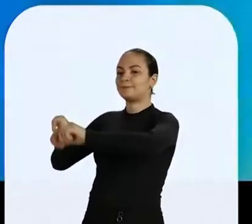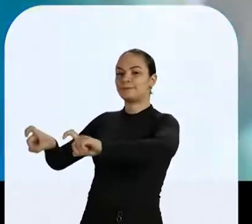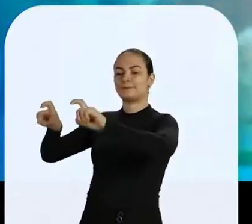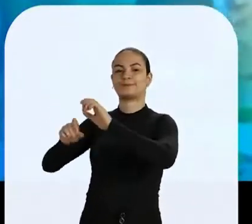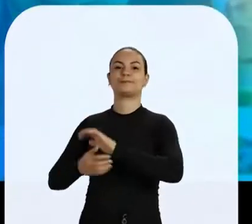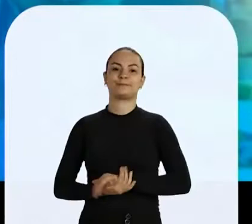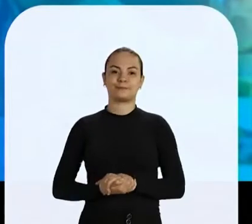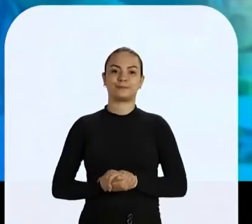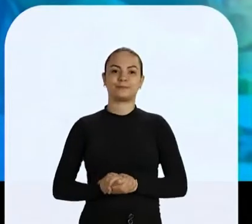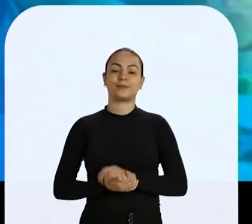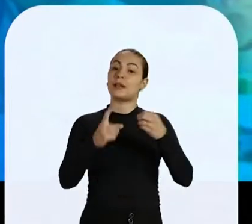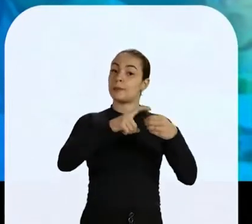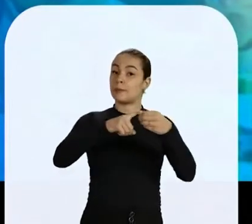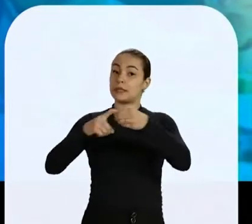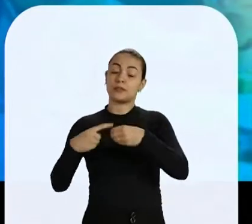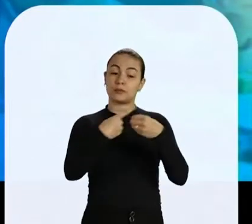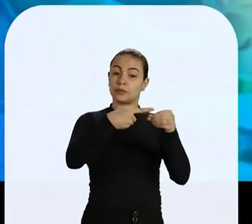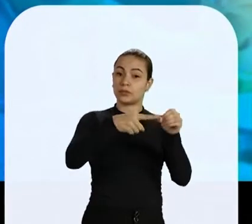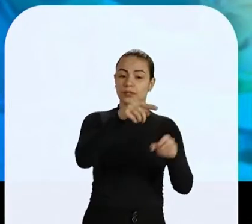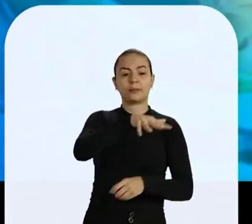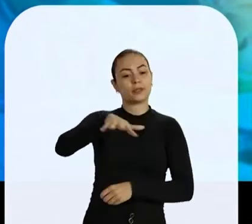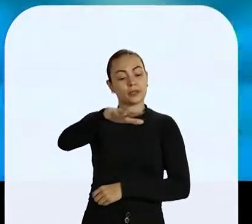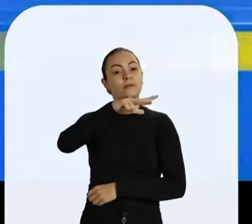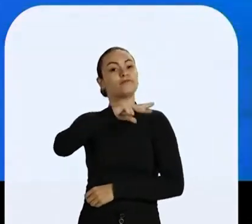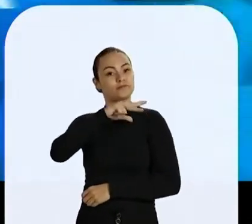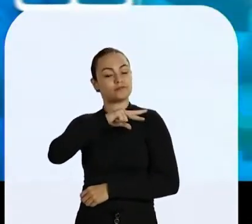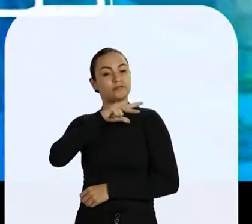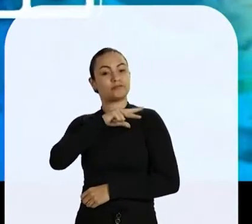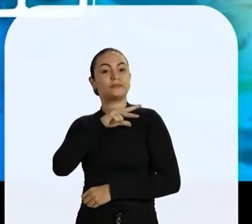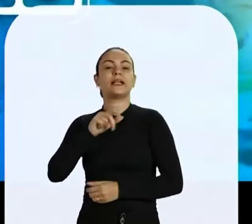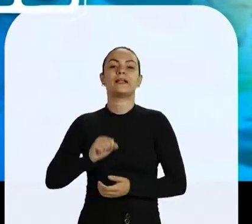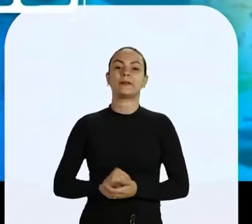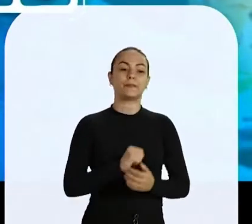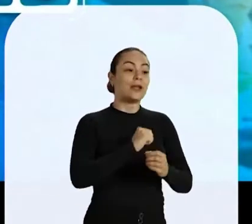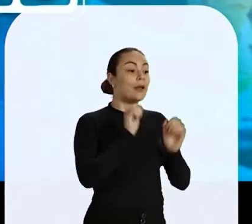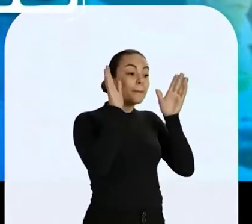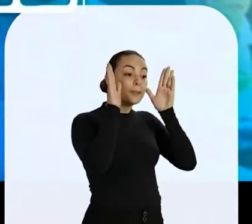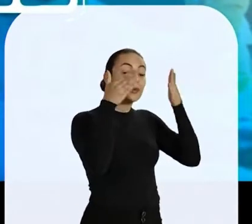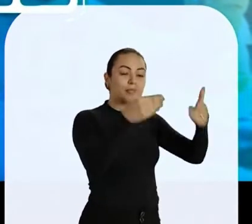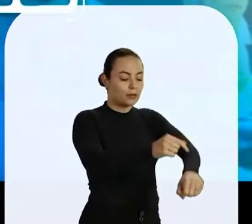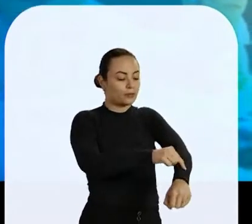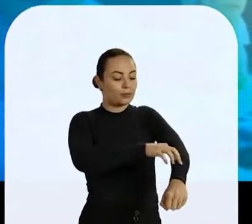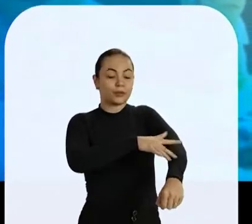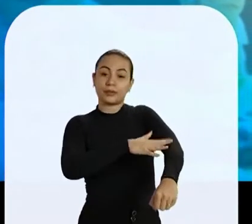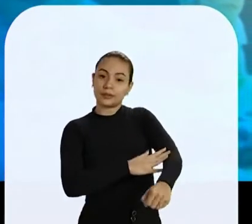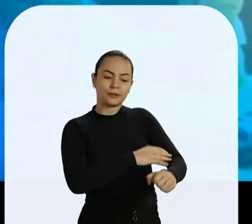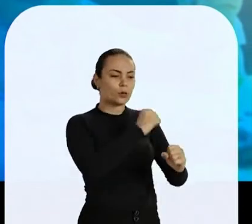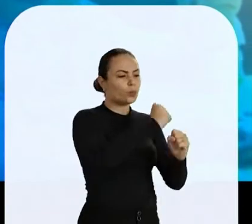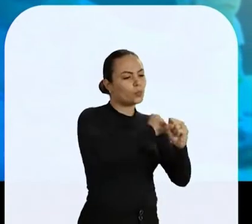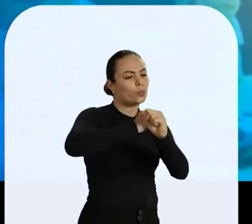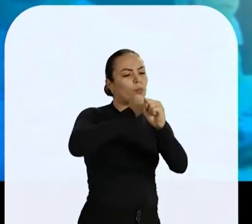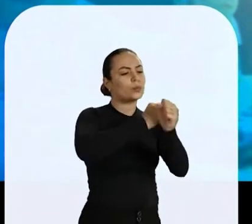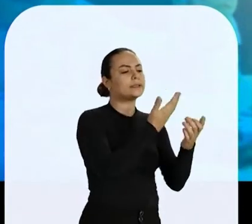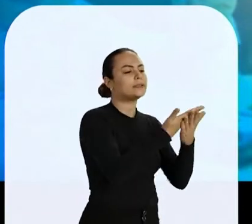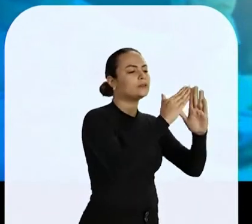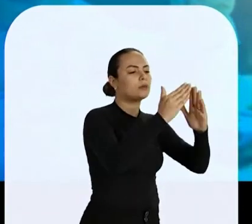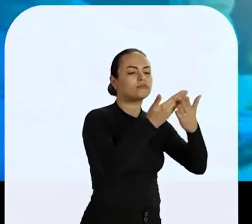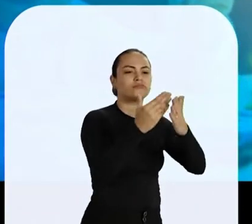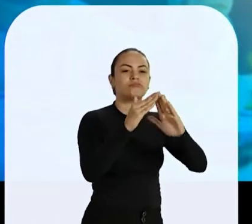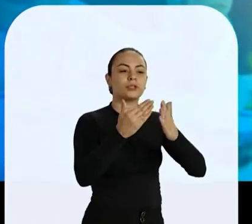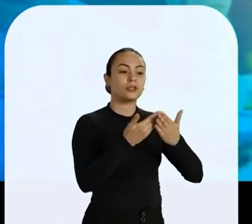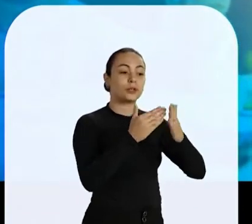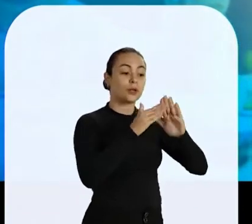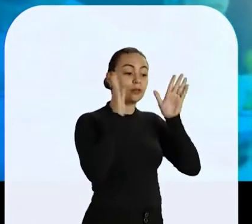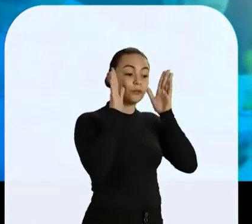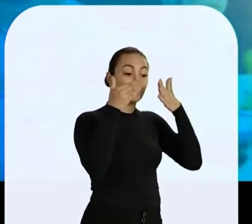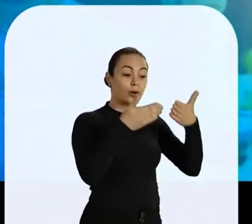digital. E, em parceria com os municípios e terceiro setor, irá priorizar a primeira infância, construindo centros educacionais